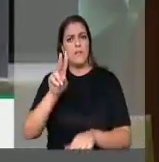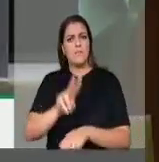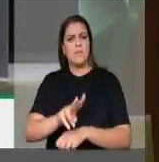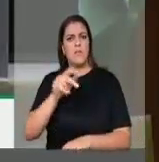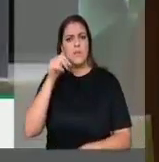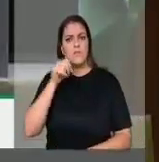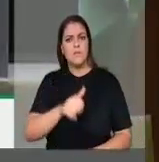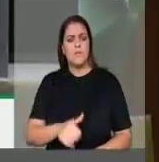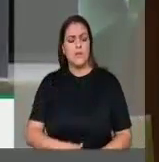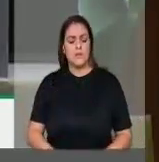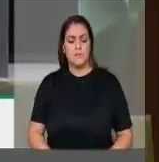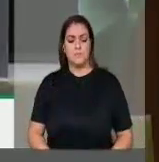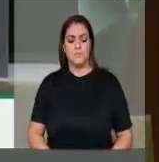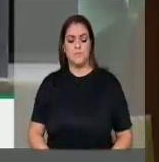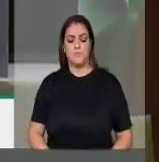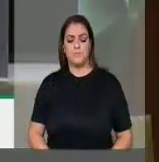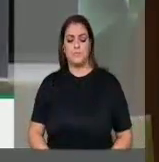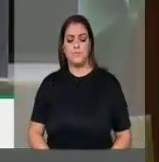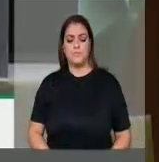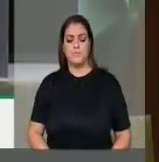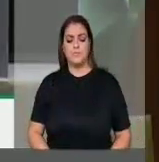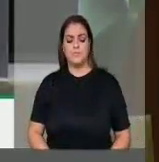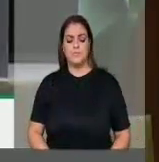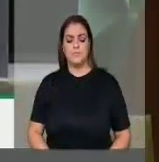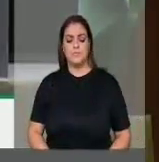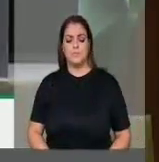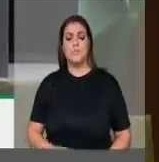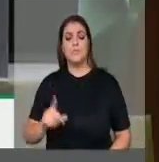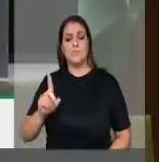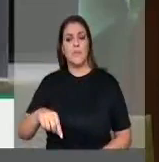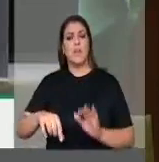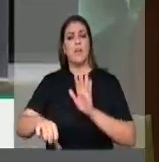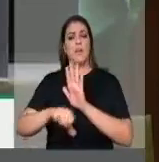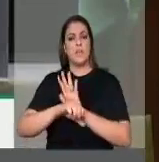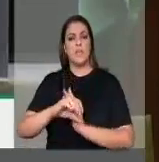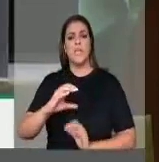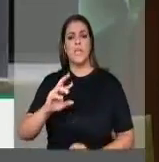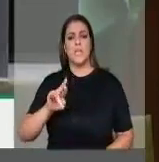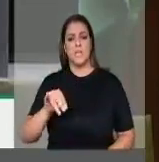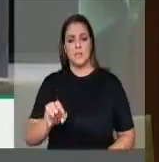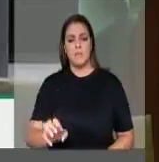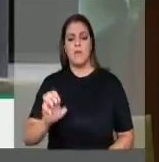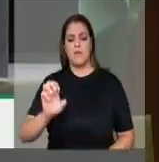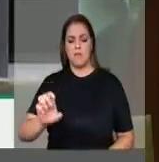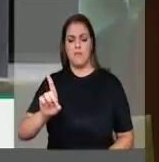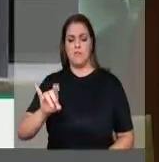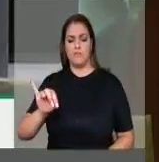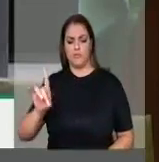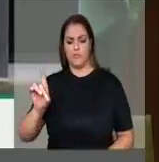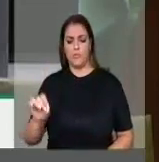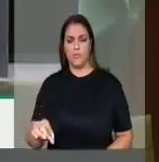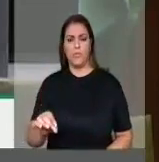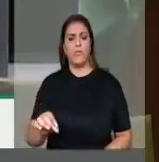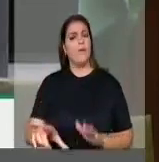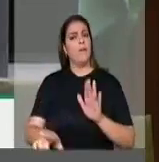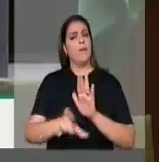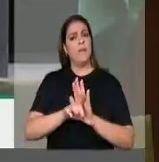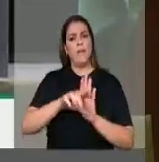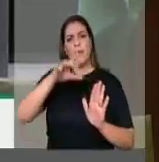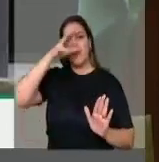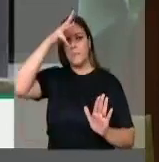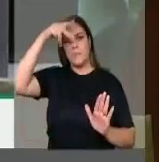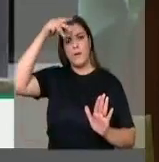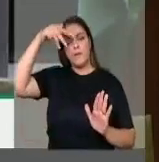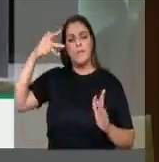hoje é caracterizado como crime hediondo e todo o trabalho realizado pela lei Maria da Penha,